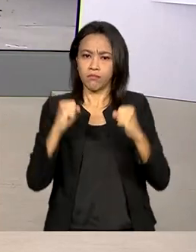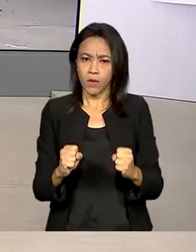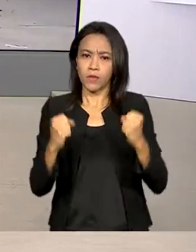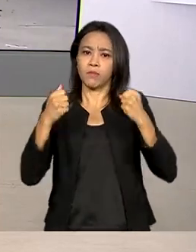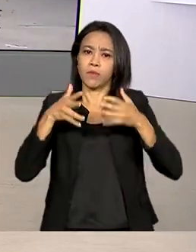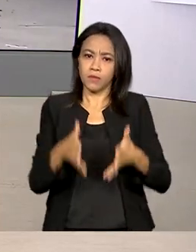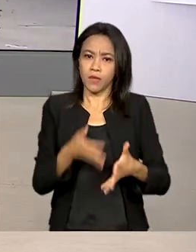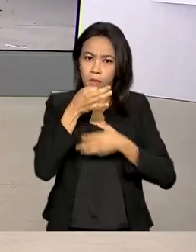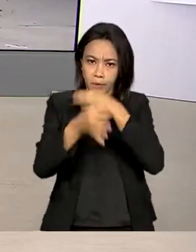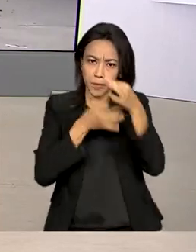Glauco. Muito obrigada pelas suas informações. Tchau, obrigada pelas